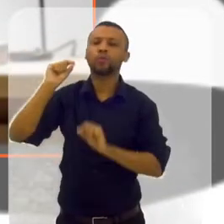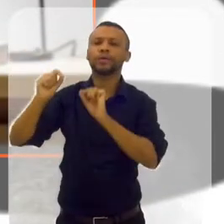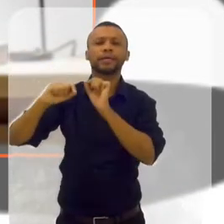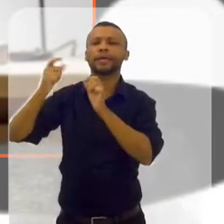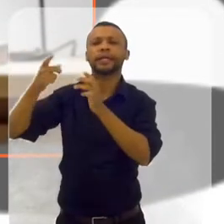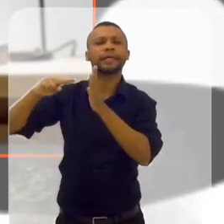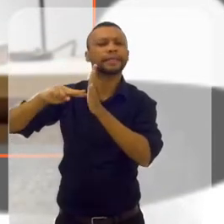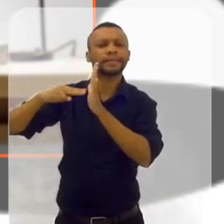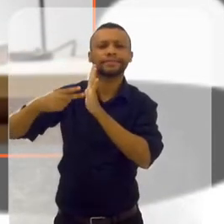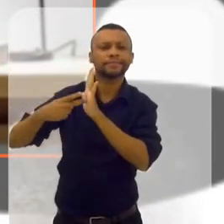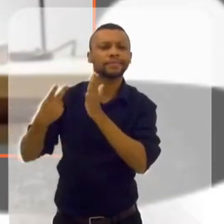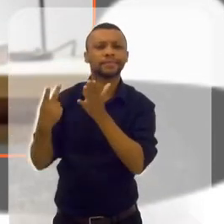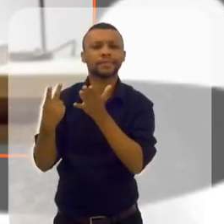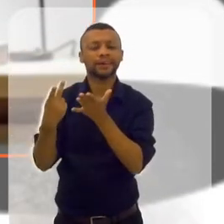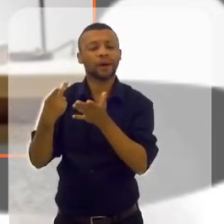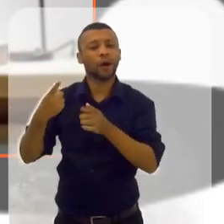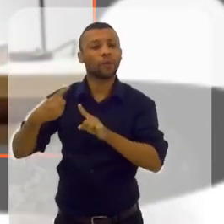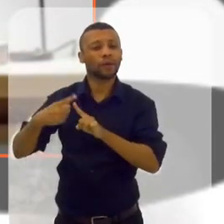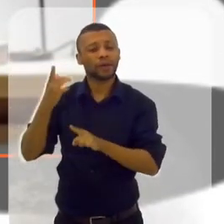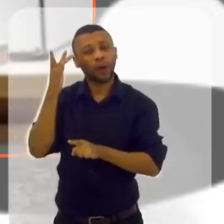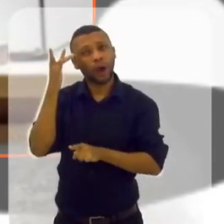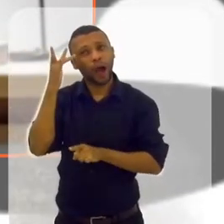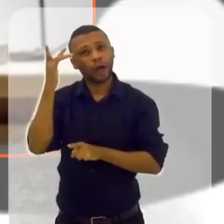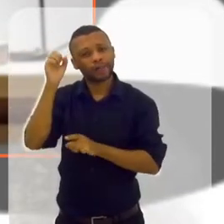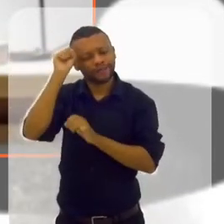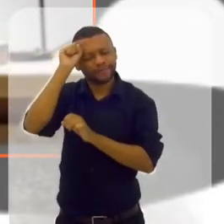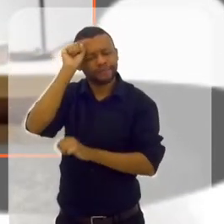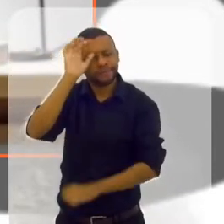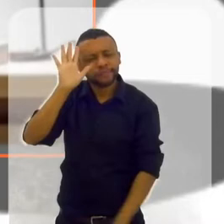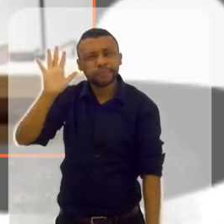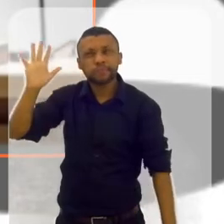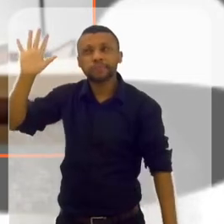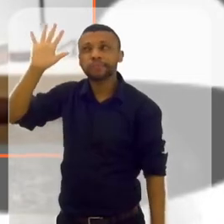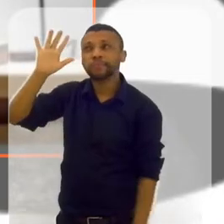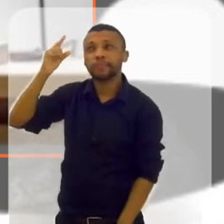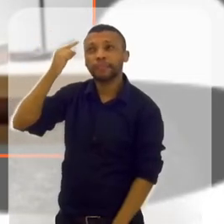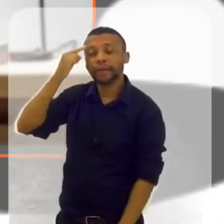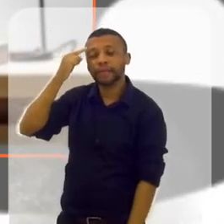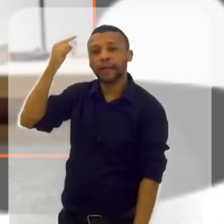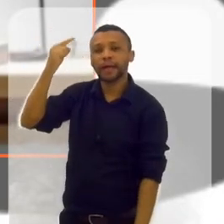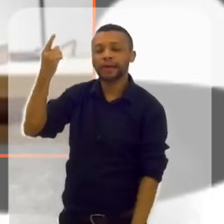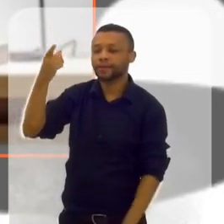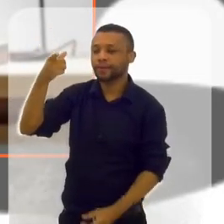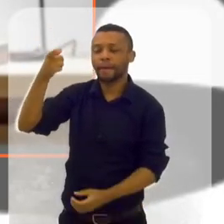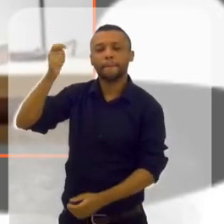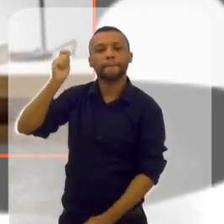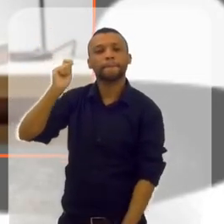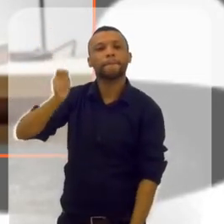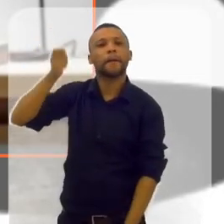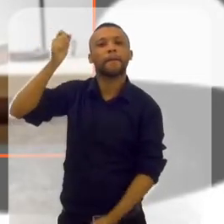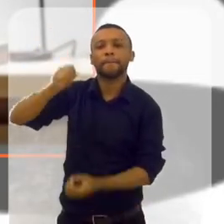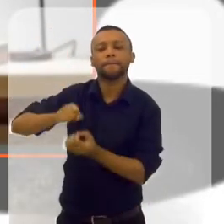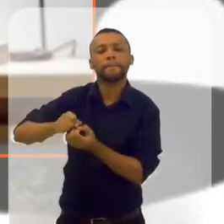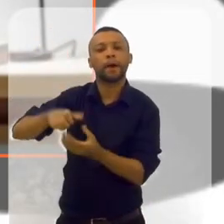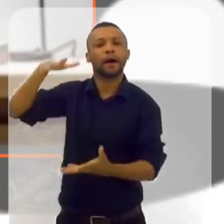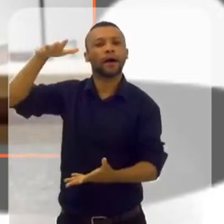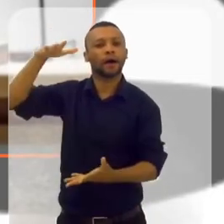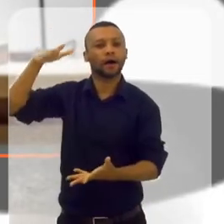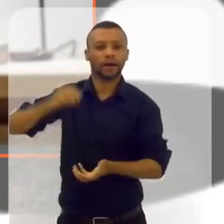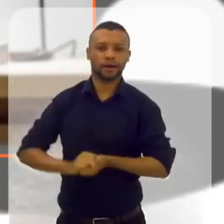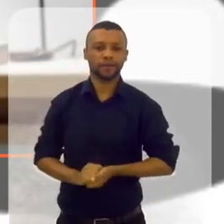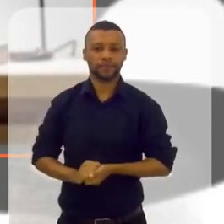eu fico achando que na cabeça de muita gente, quando se fala nisso, nos vem quase que uma ideia de mágica, de uma coisa meio